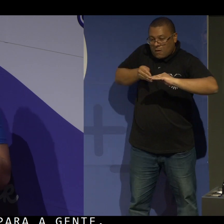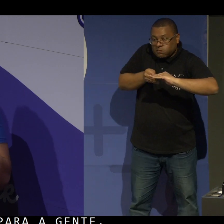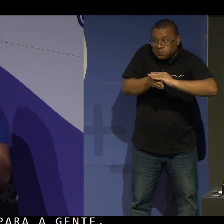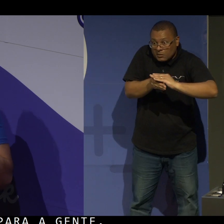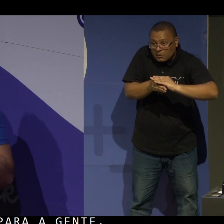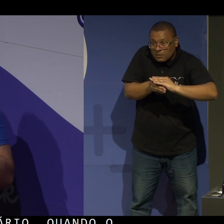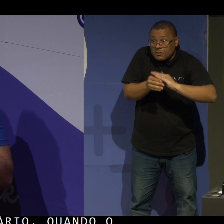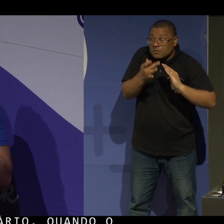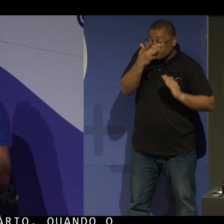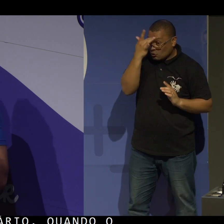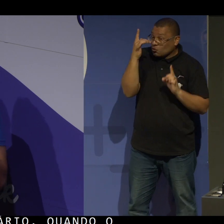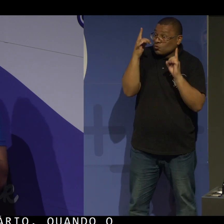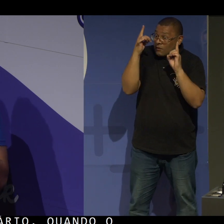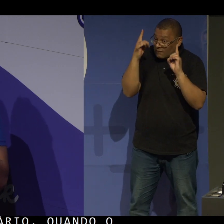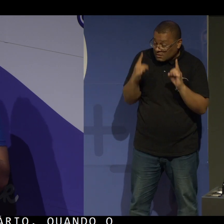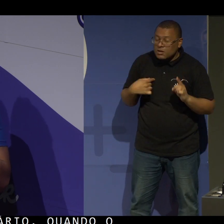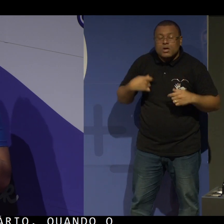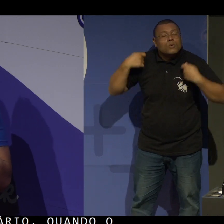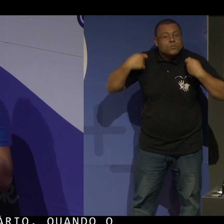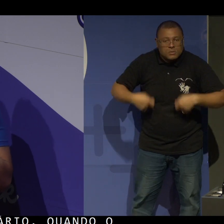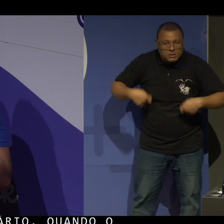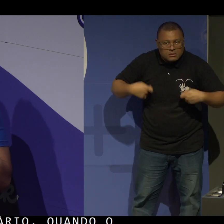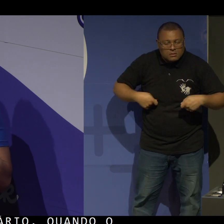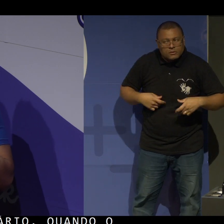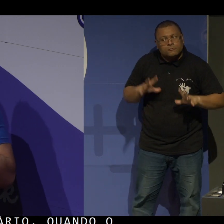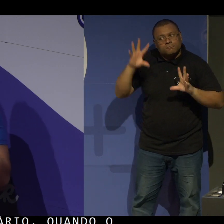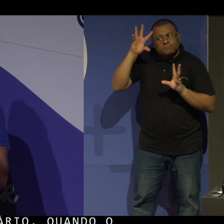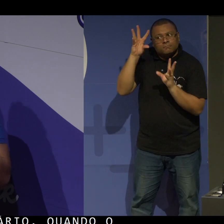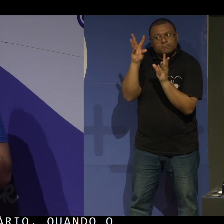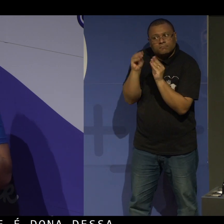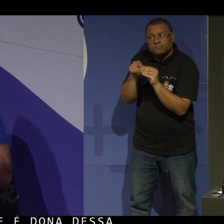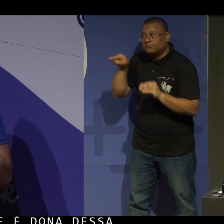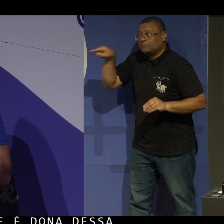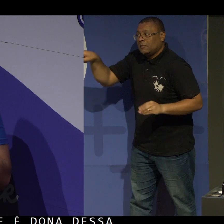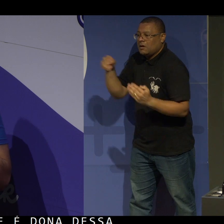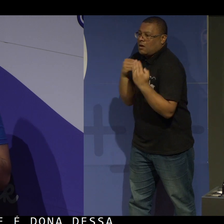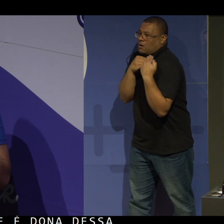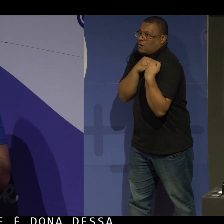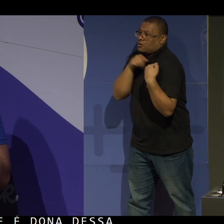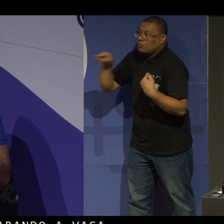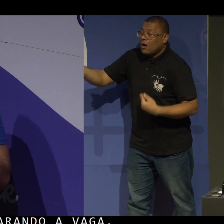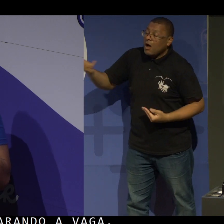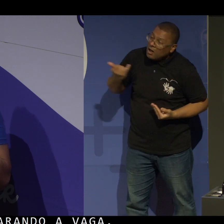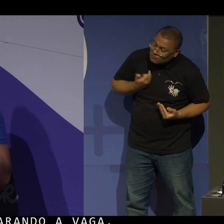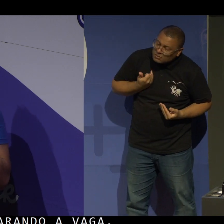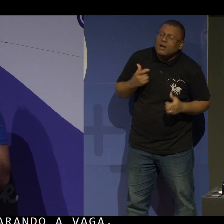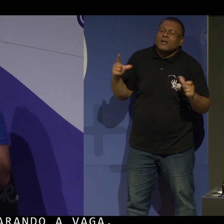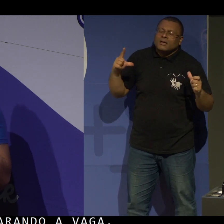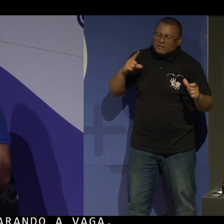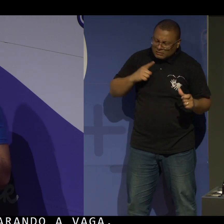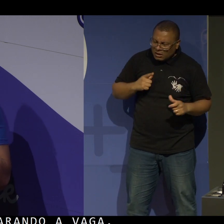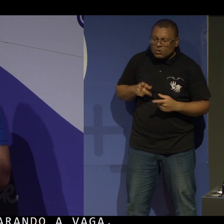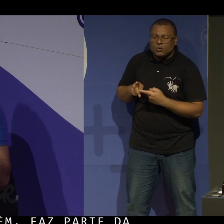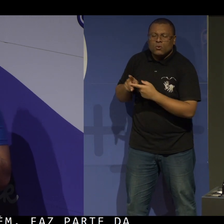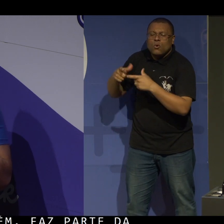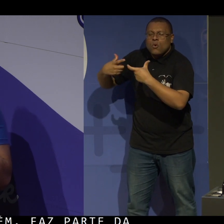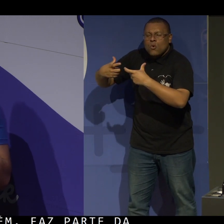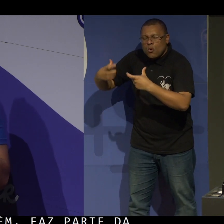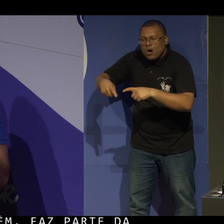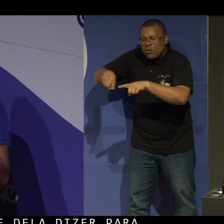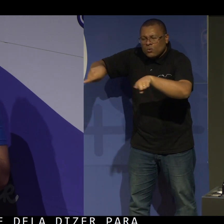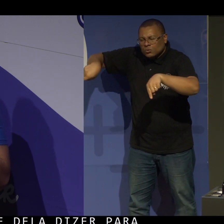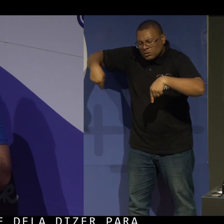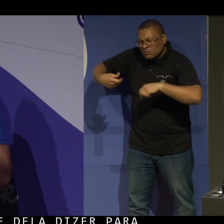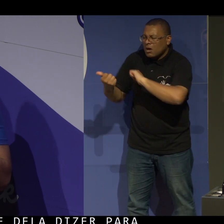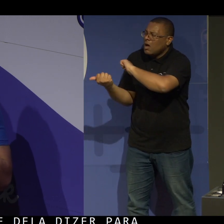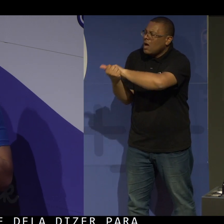preciso de alguém, faz parte da responsabilidade dela dizer para a gente que eu tenho um espaço que é